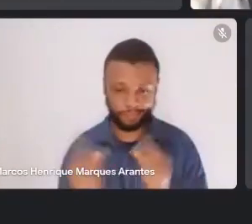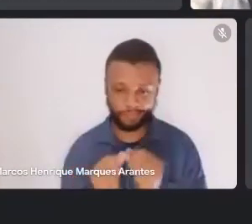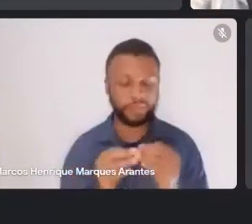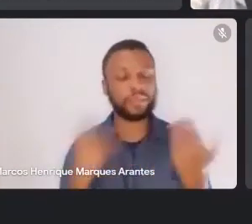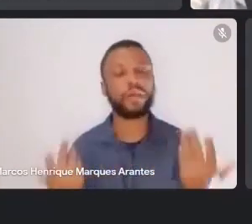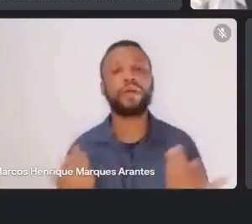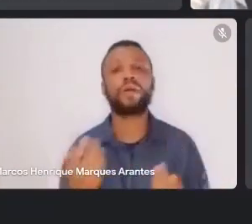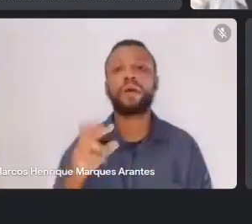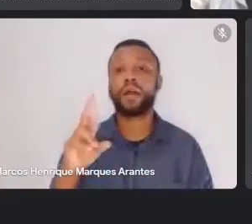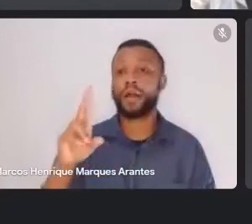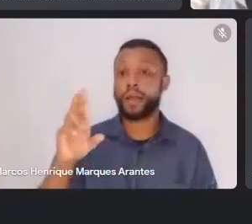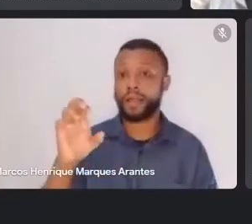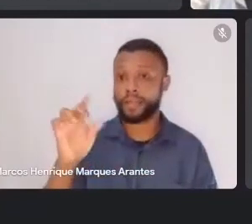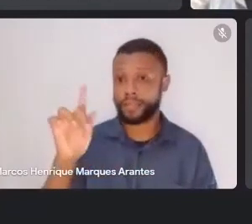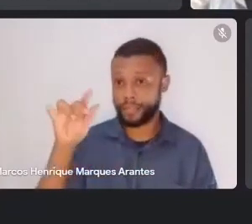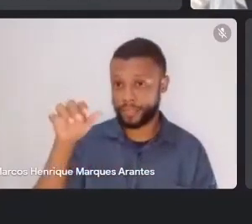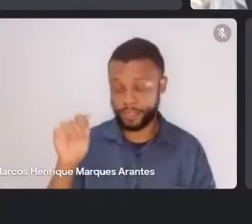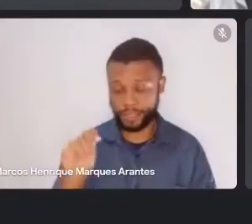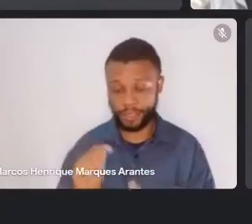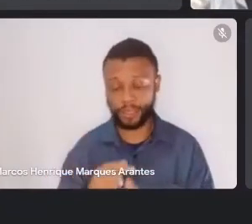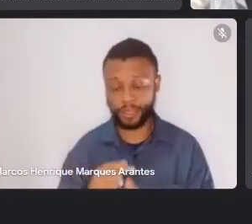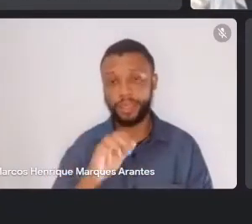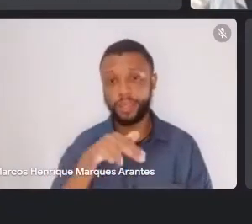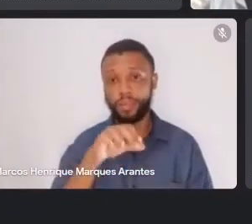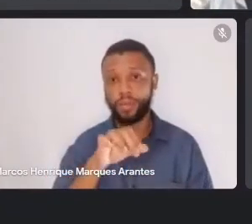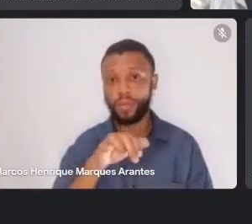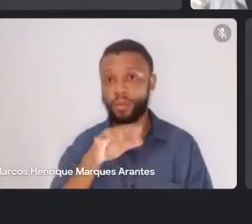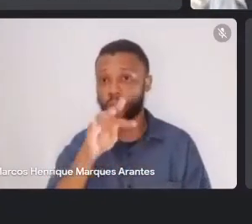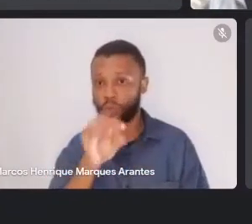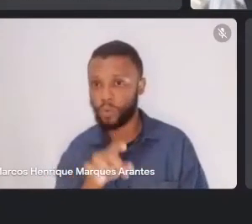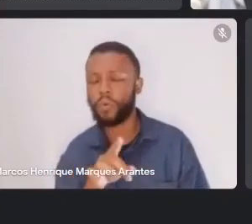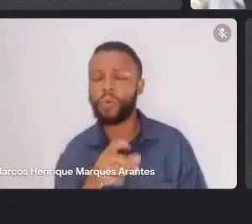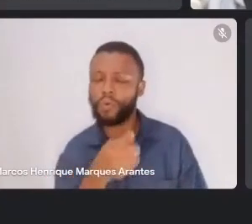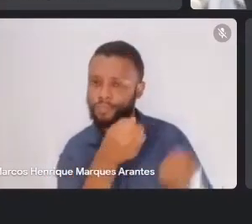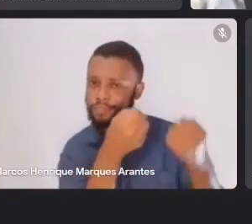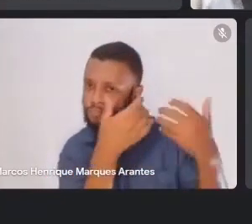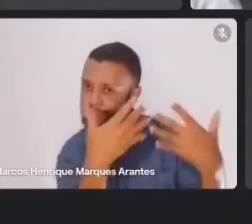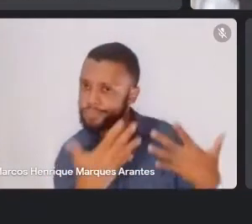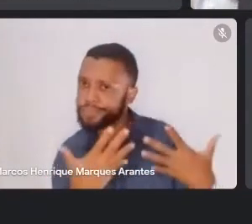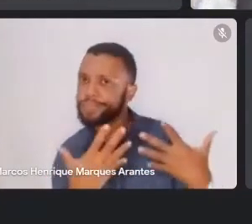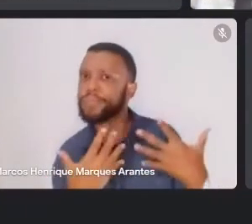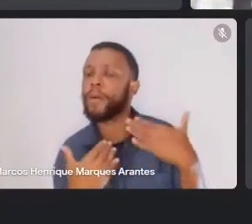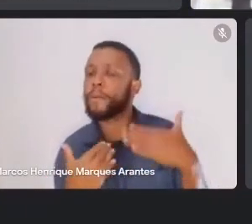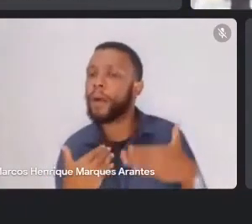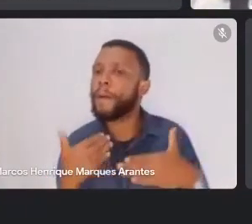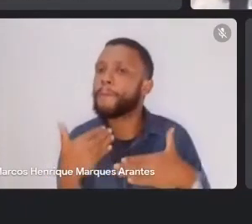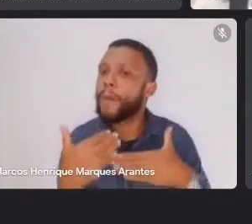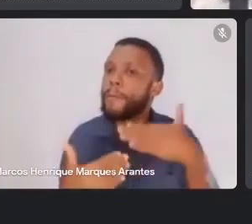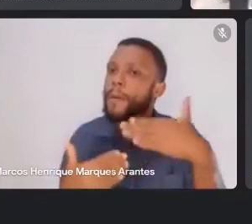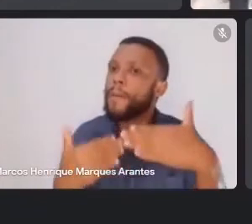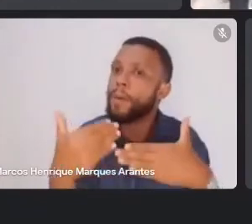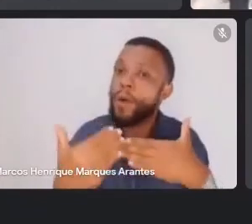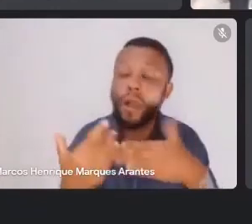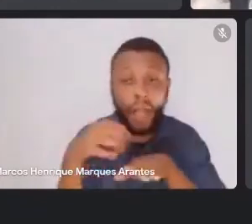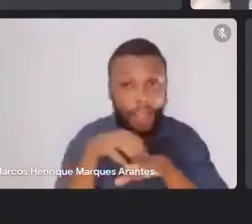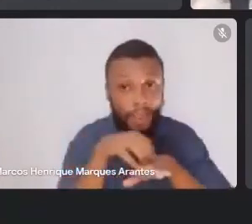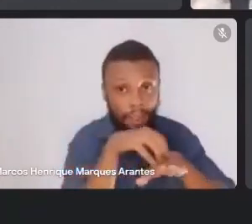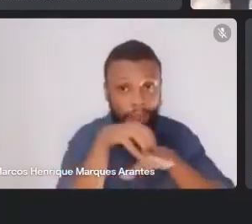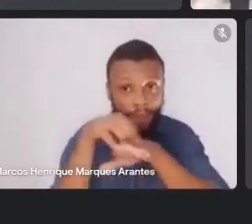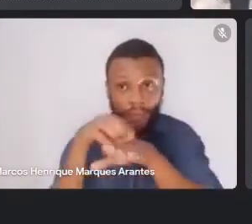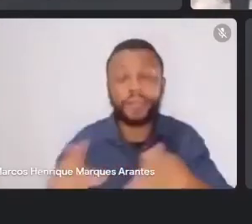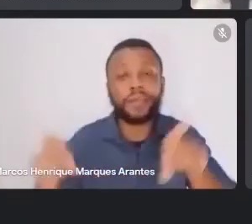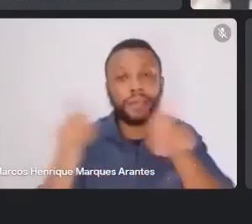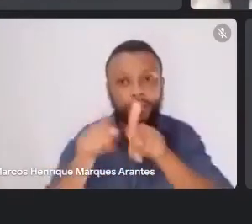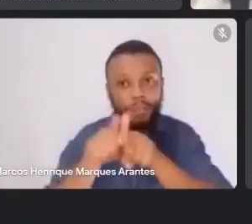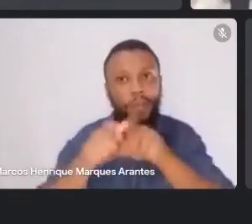a linda Gabriela, com essas lindas recordações, né, de trânsito, trânsito por Cantagalo, a caravana tem que passar para o Cantagalo também, gente,